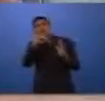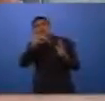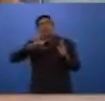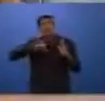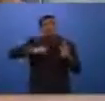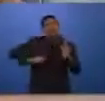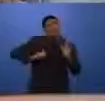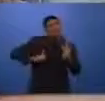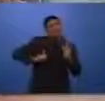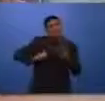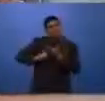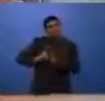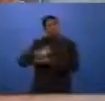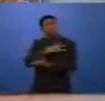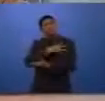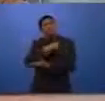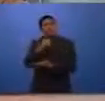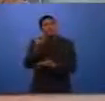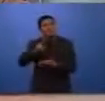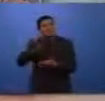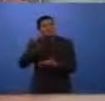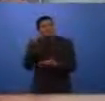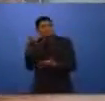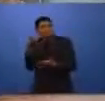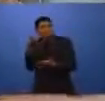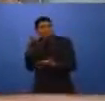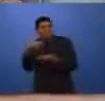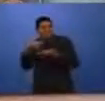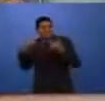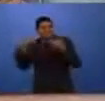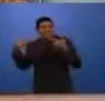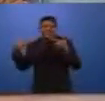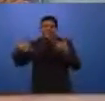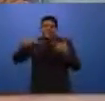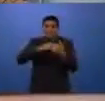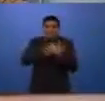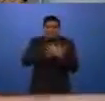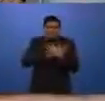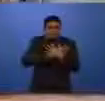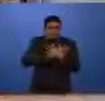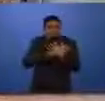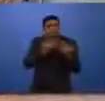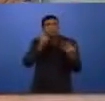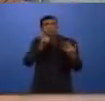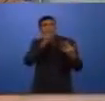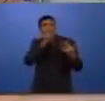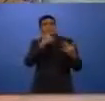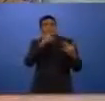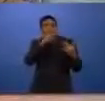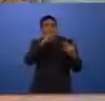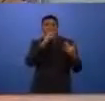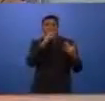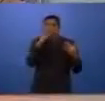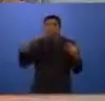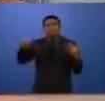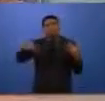com pais que, infelizmente, têm filhos que são usuários de drogas. E nós nos solidarizamos, eu repito, com a questão